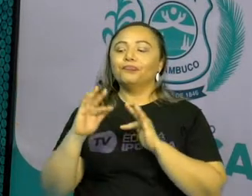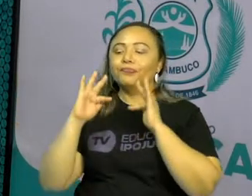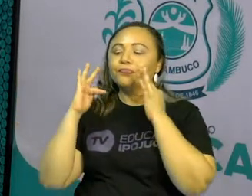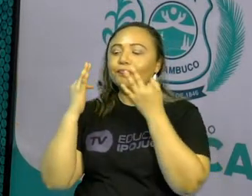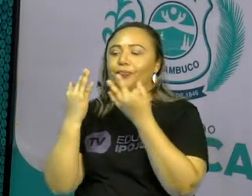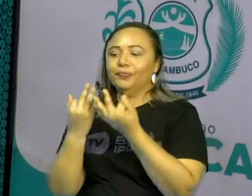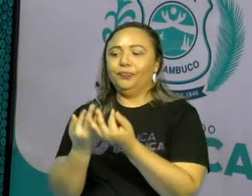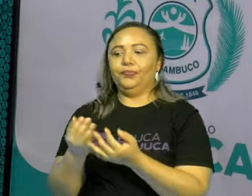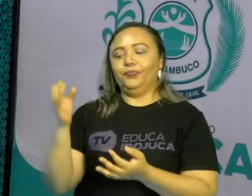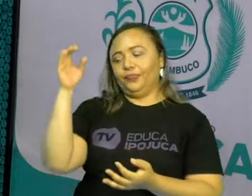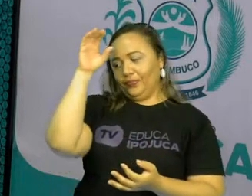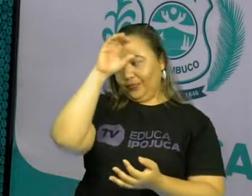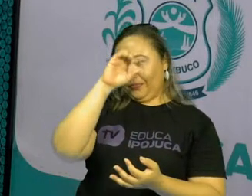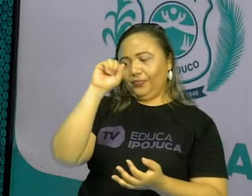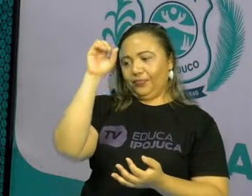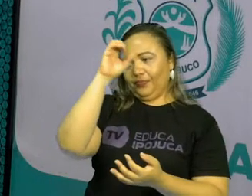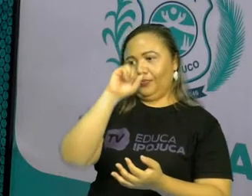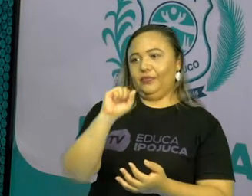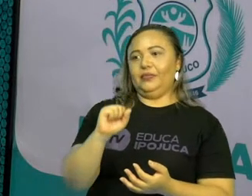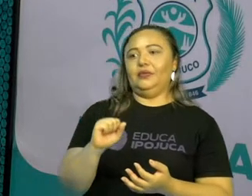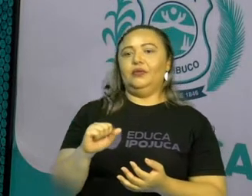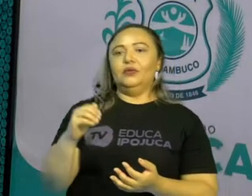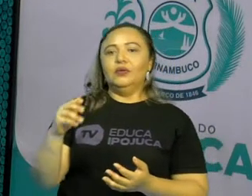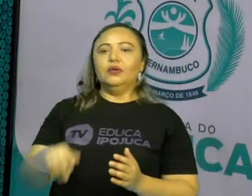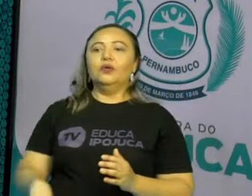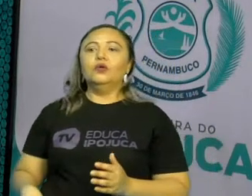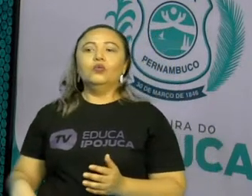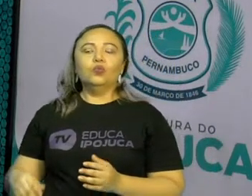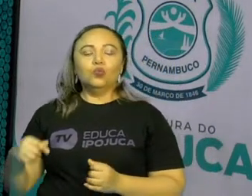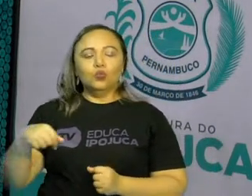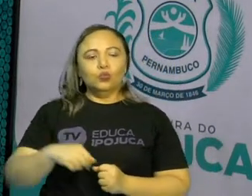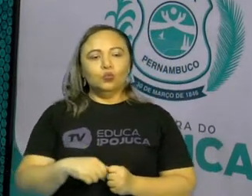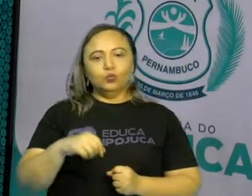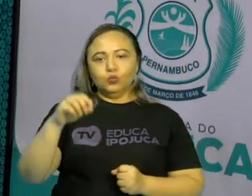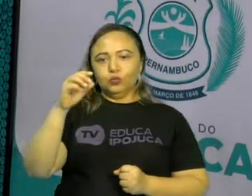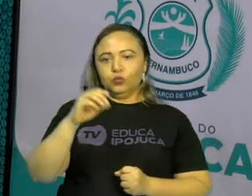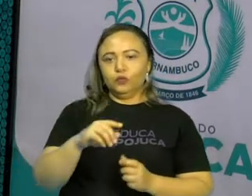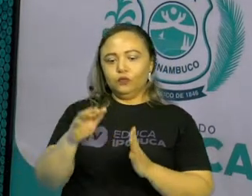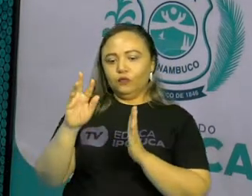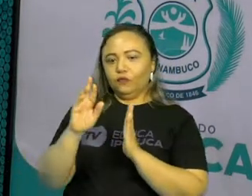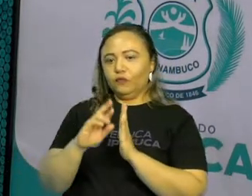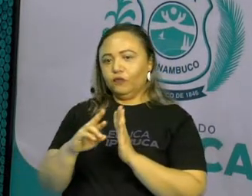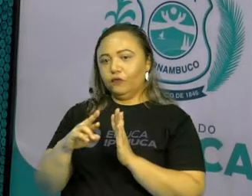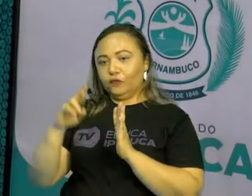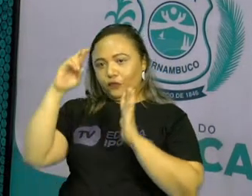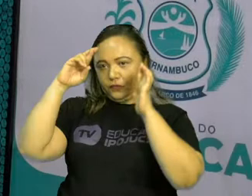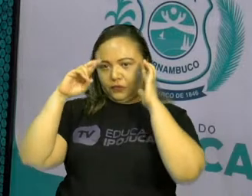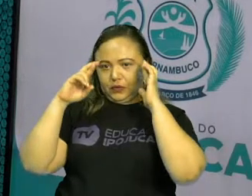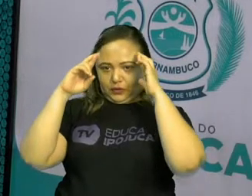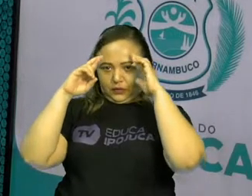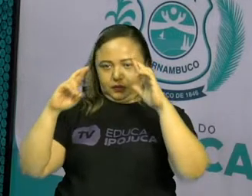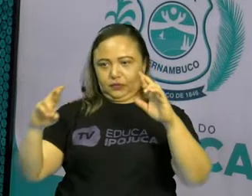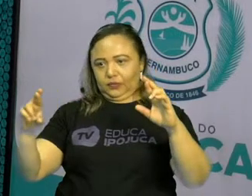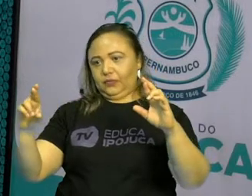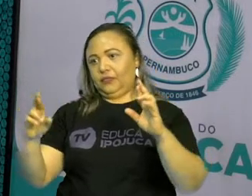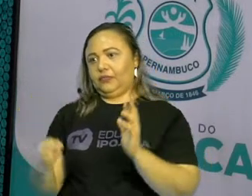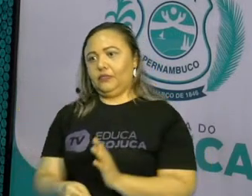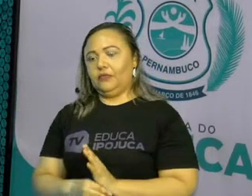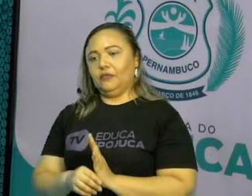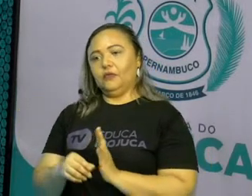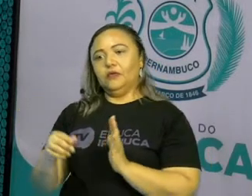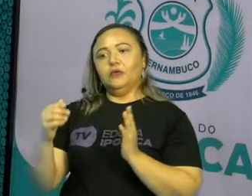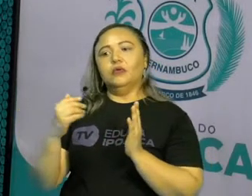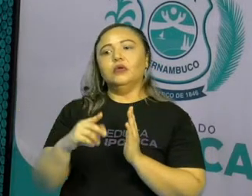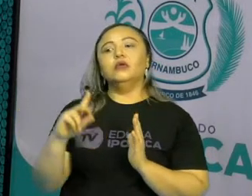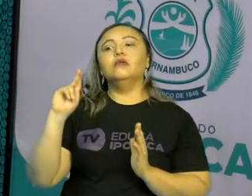aprender os principais ensinamentos, os principais valores de convivência que